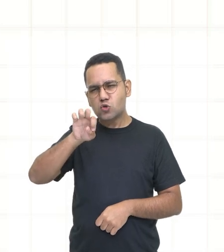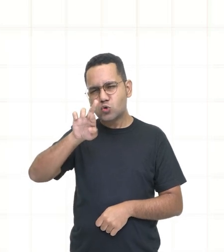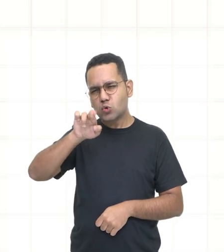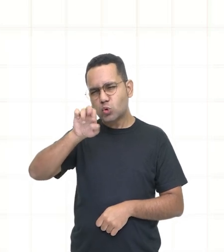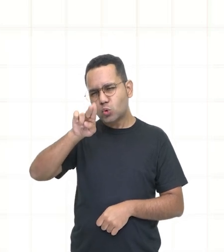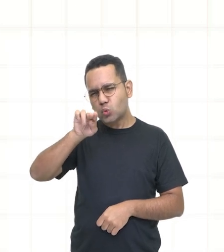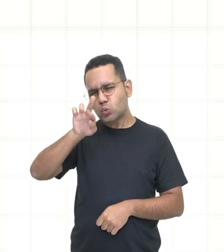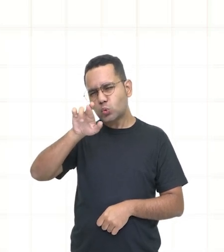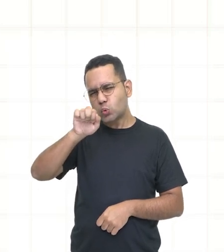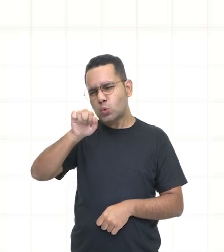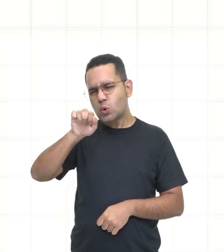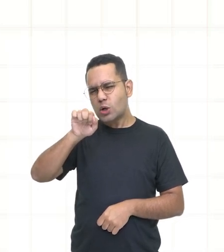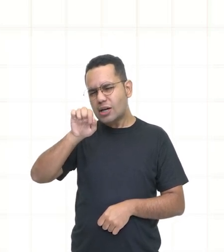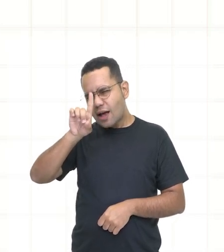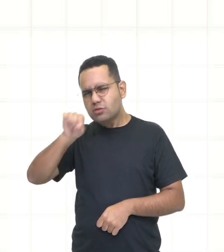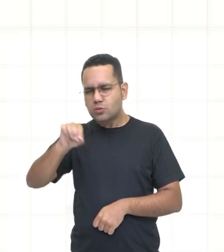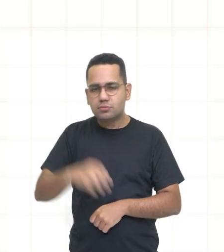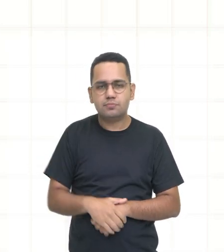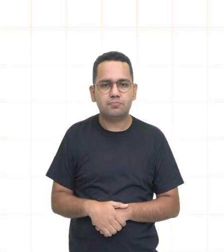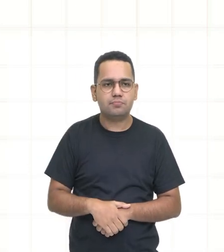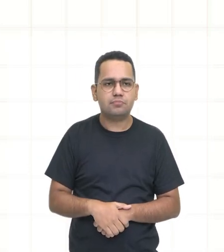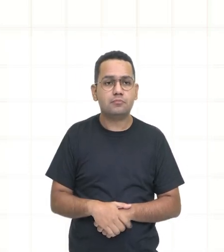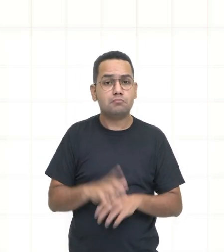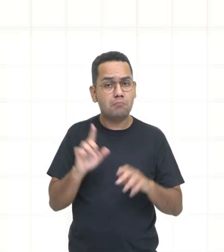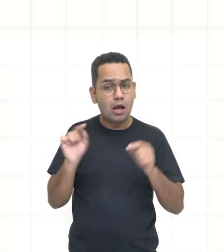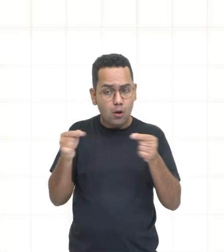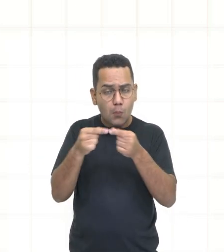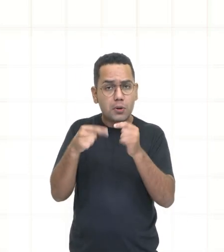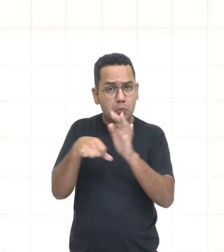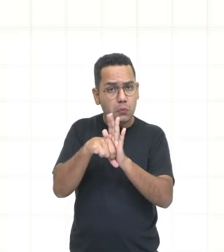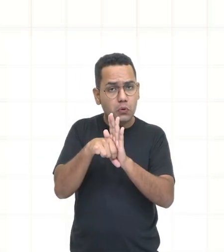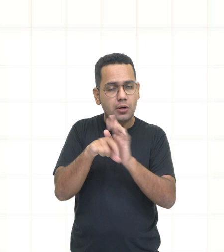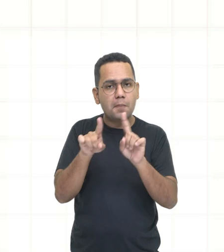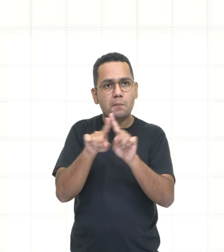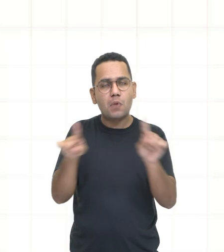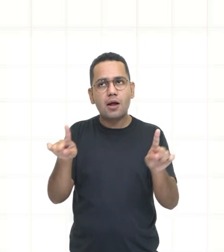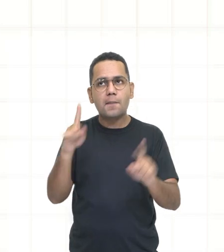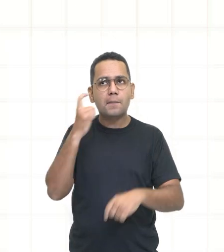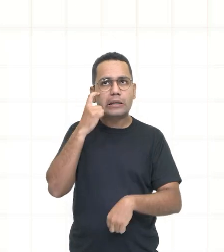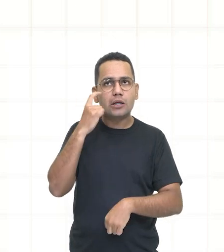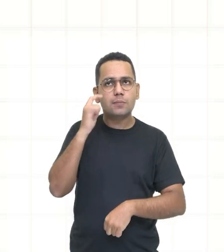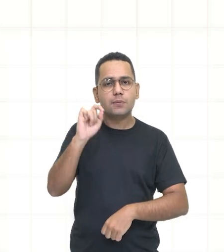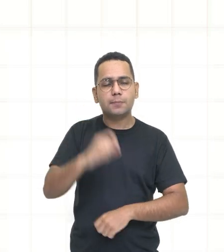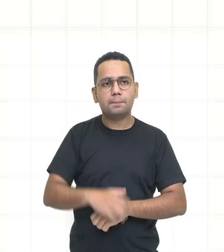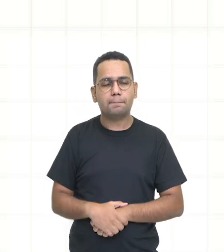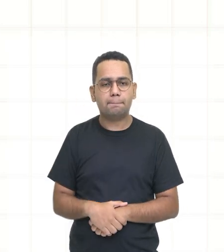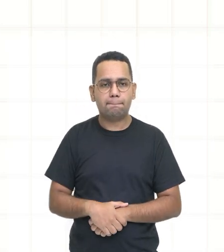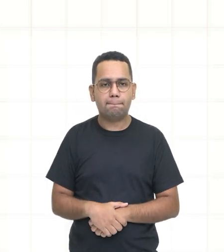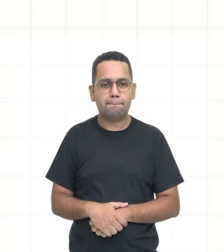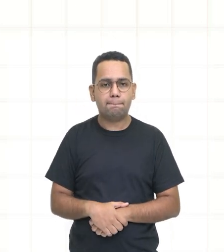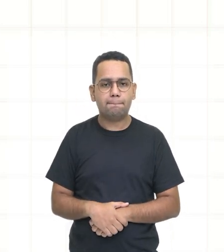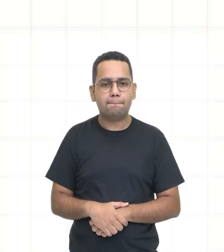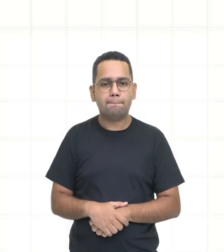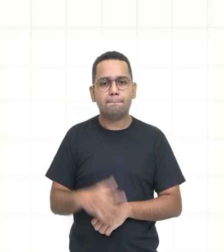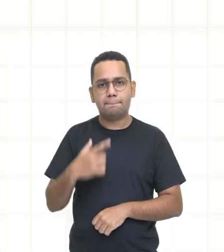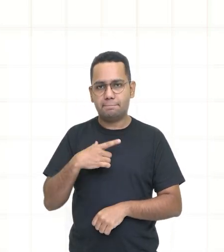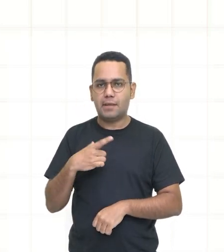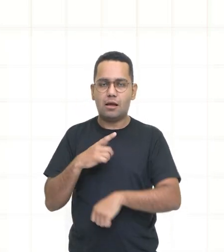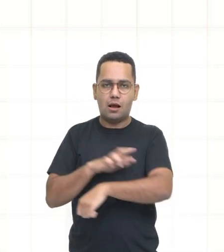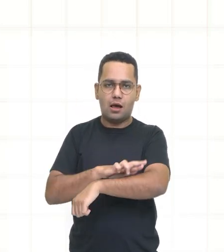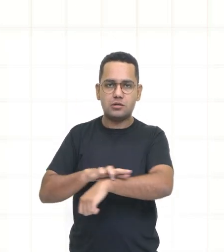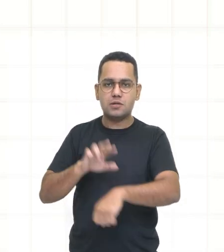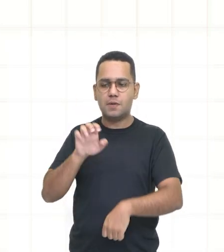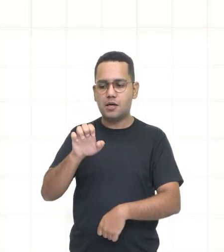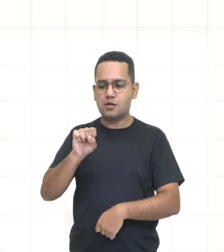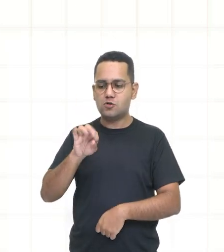hoje seja considerado crime a gente não tem não deve deixar de levar em consideração que existe um racismo estrutural no Brasil